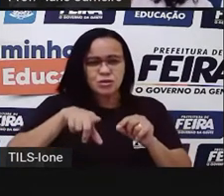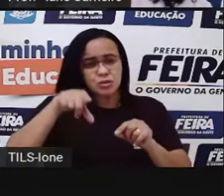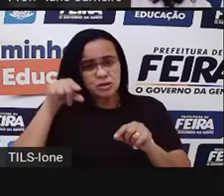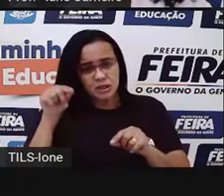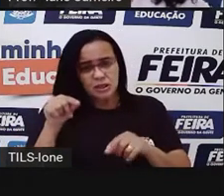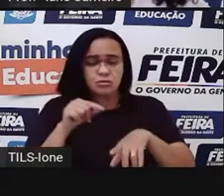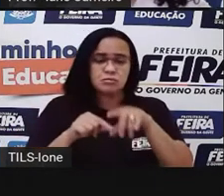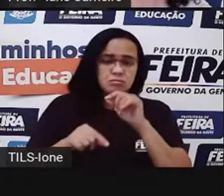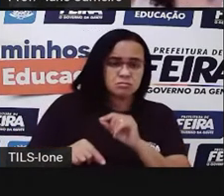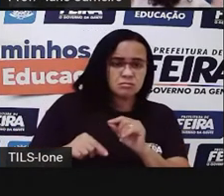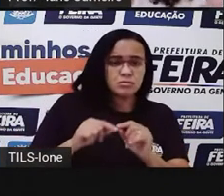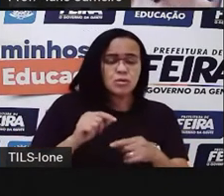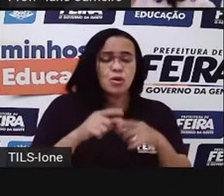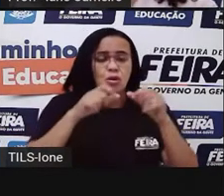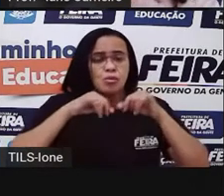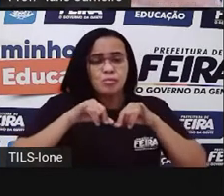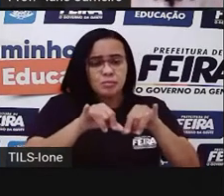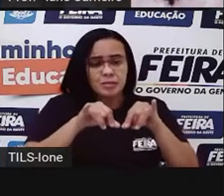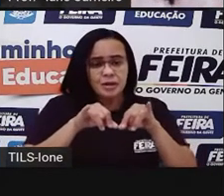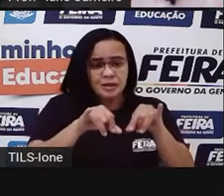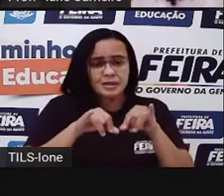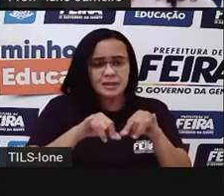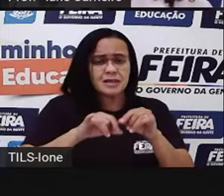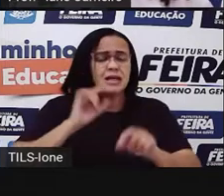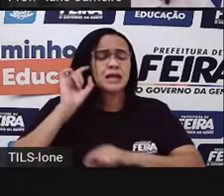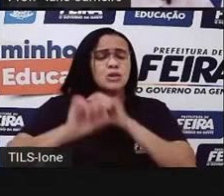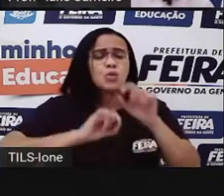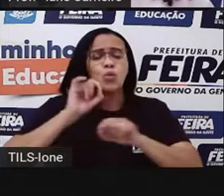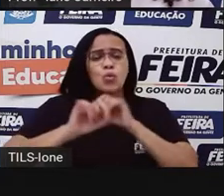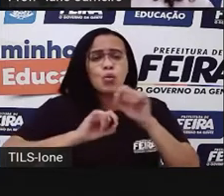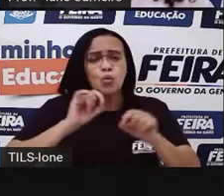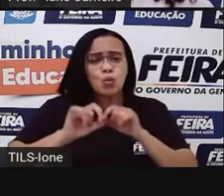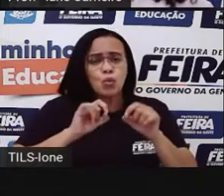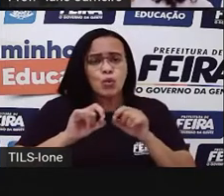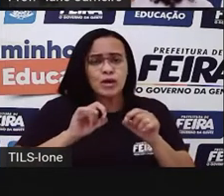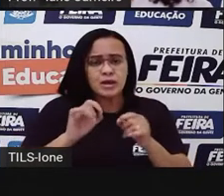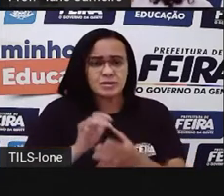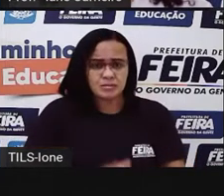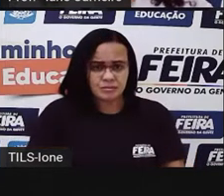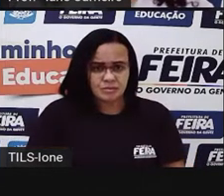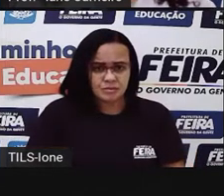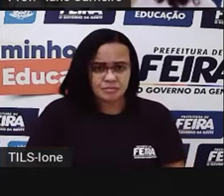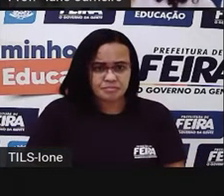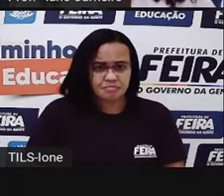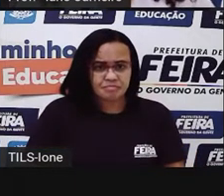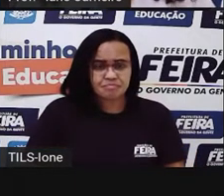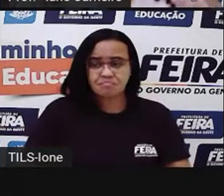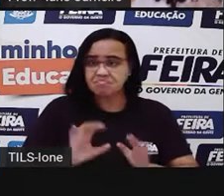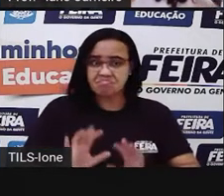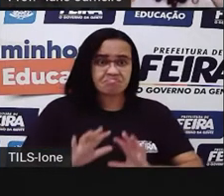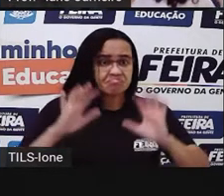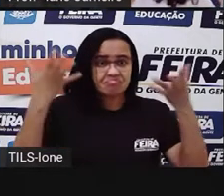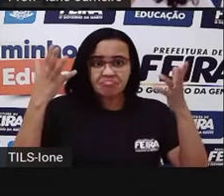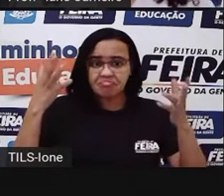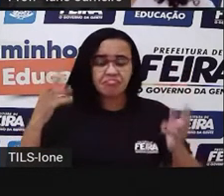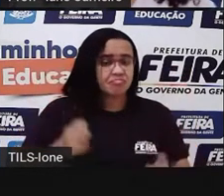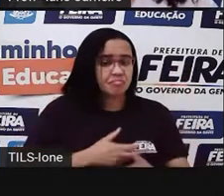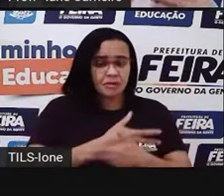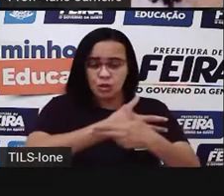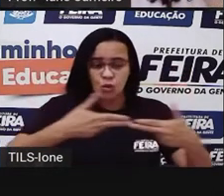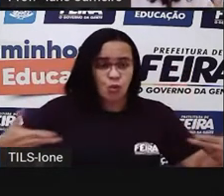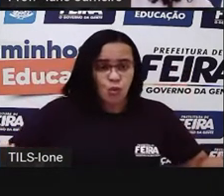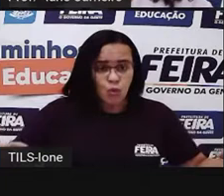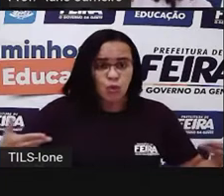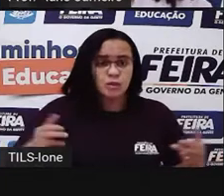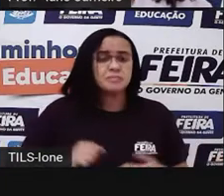o supermercado, ele coloca festival de prêmios aqui escrito, ó, festival de prêmios, né? É um, provavelmente é uma